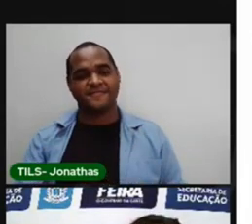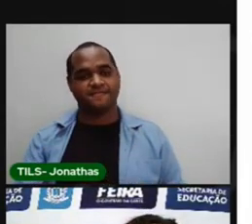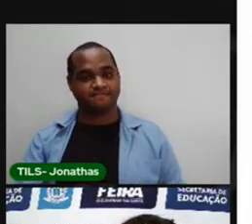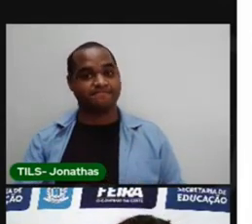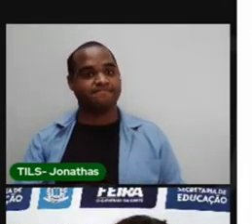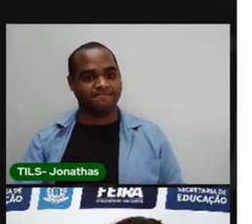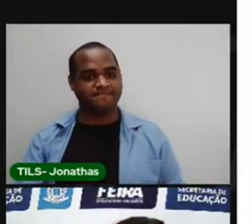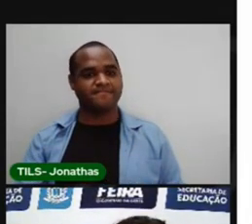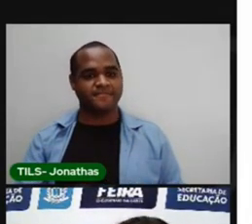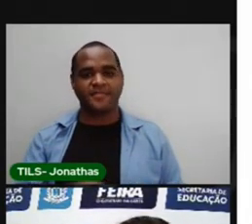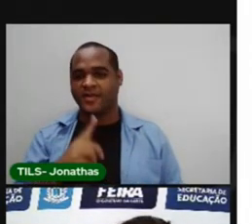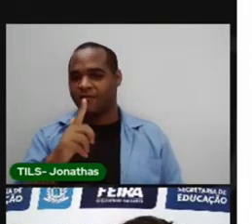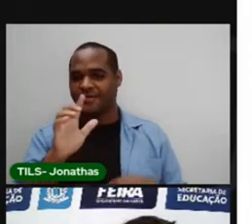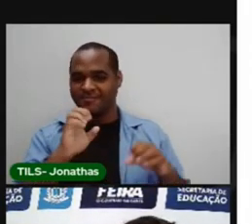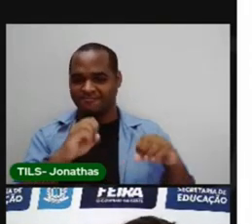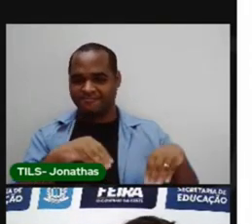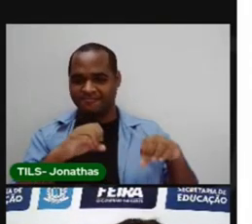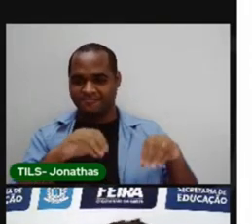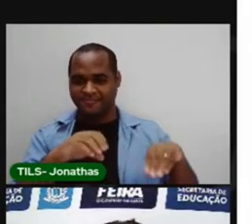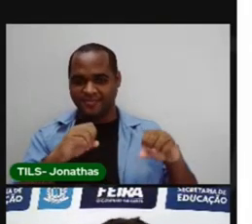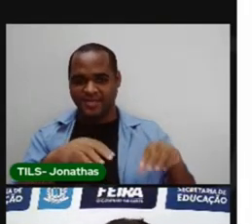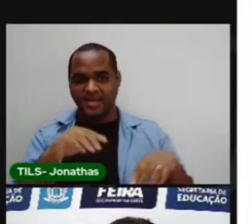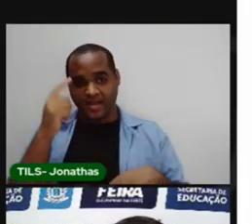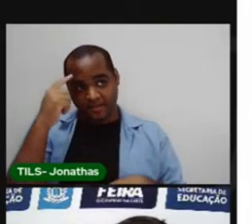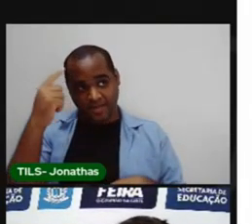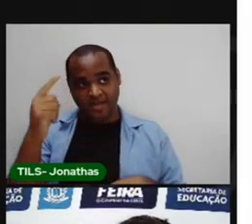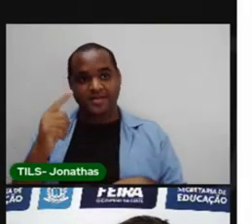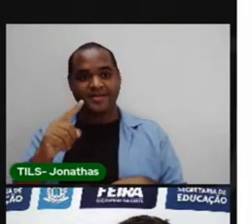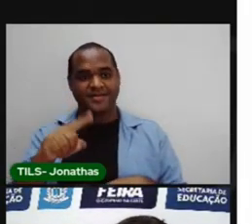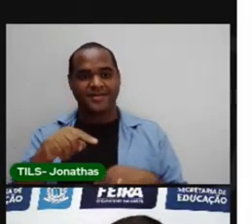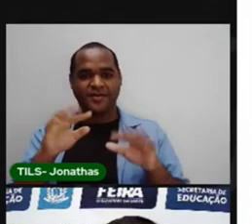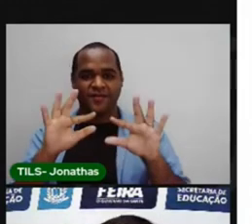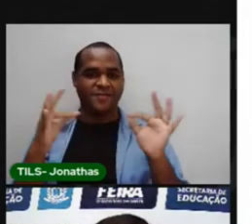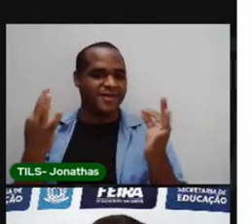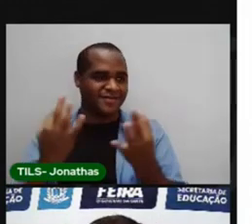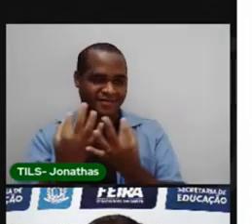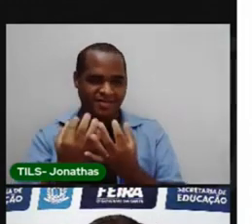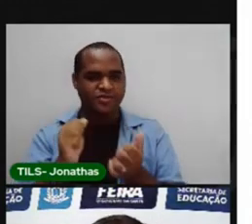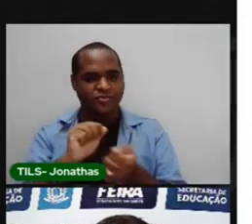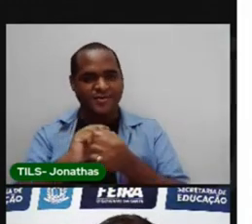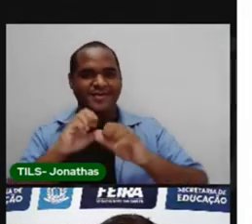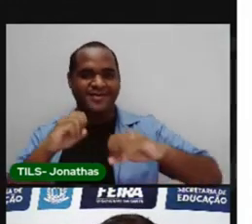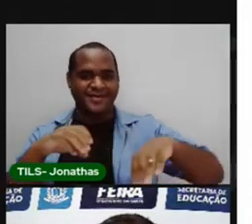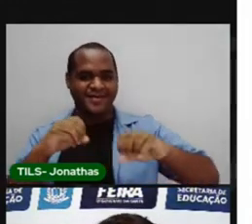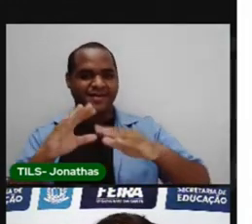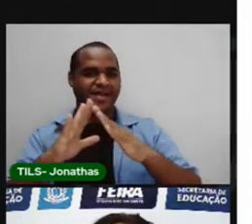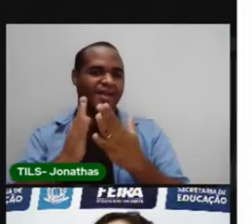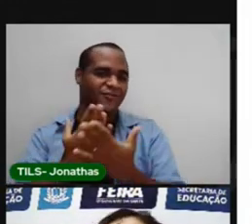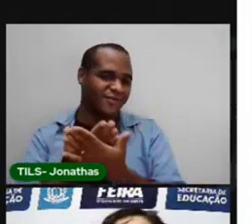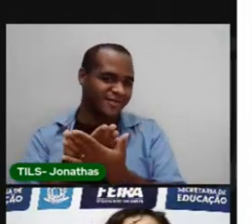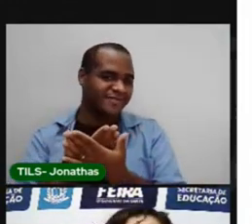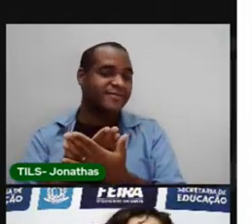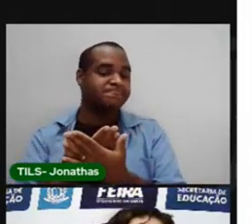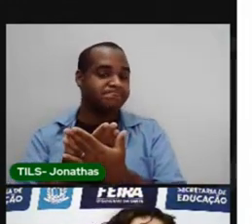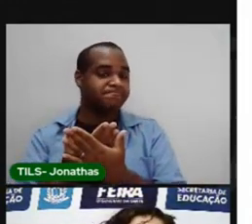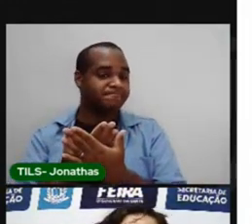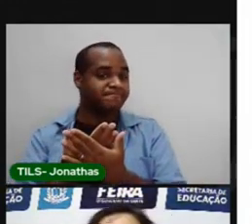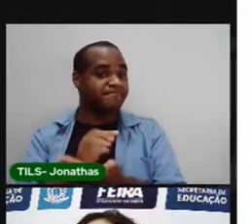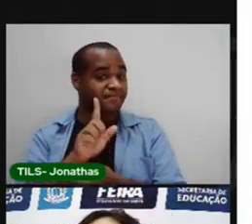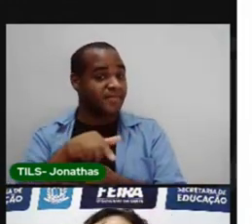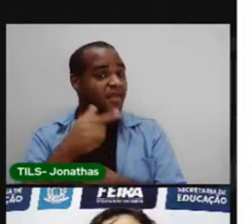Na sua atividade interativa, que é uma que vai junto com as suas aulas de escola, lá no material de foco,